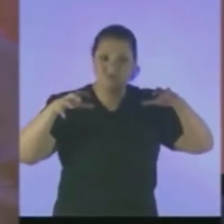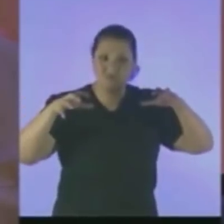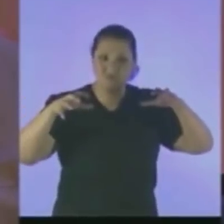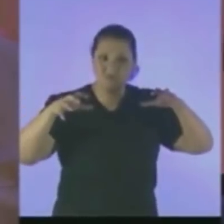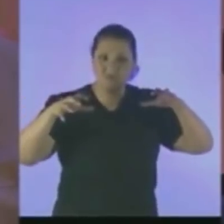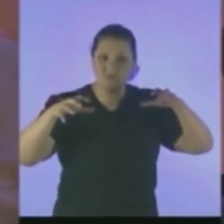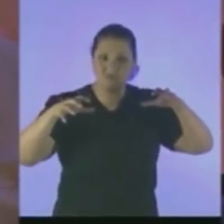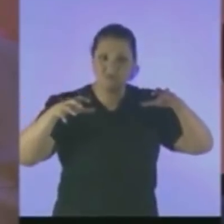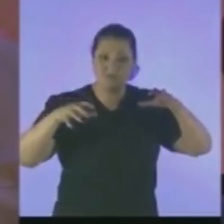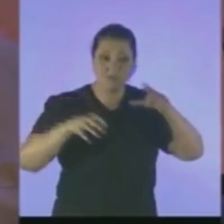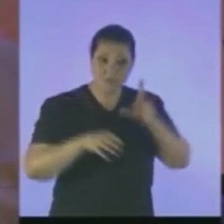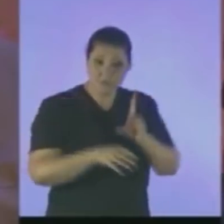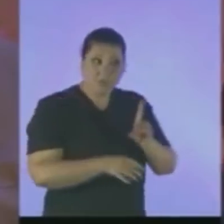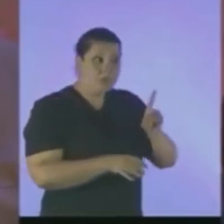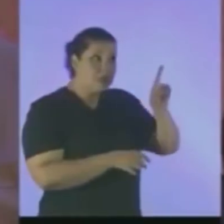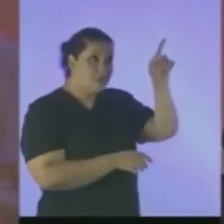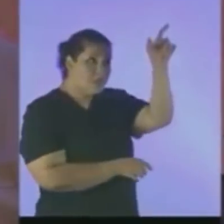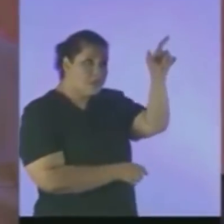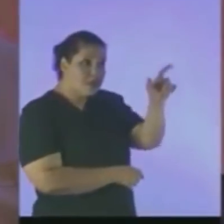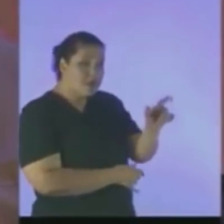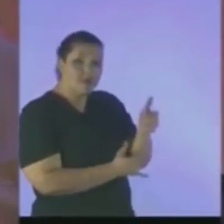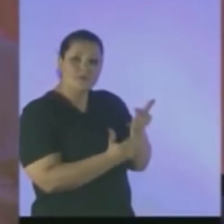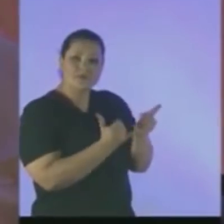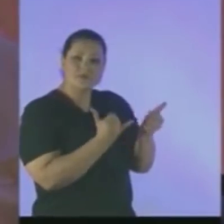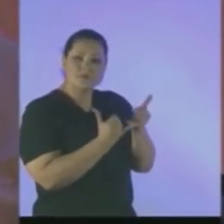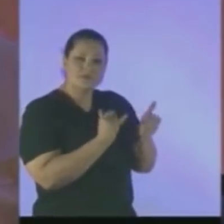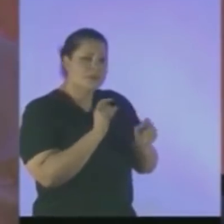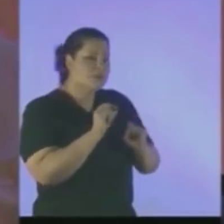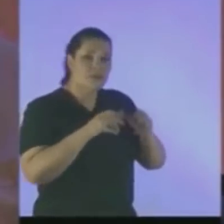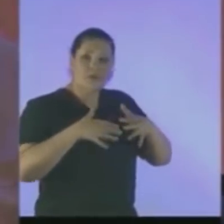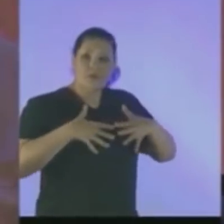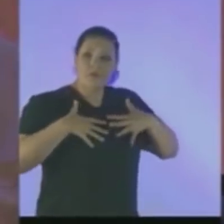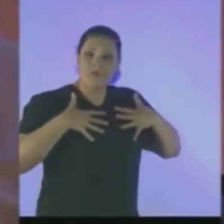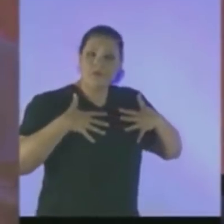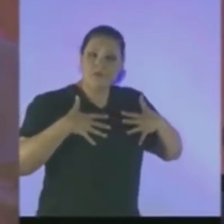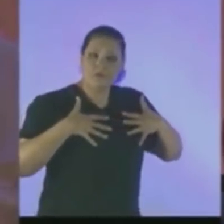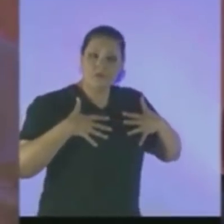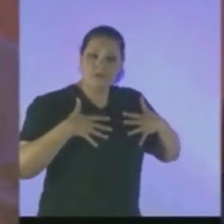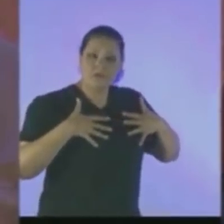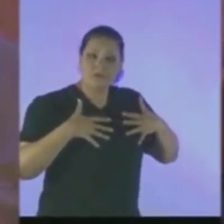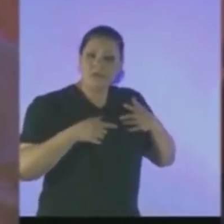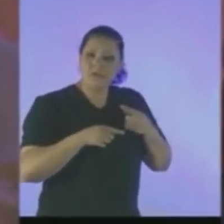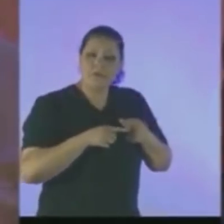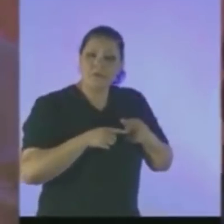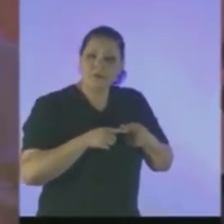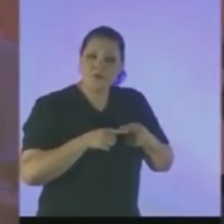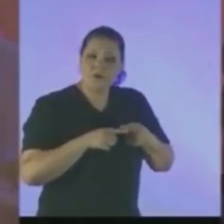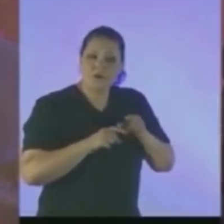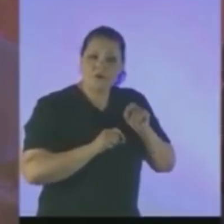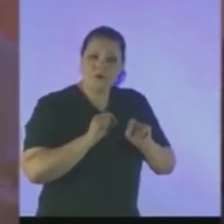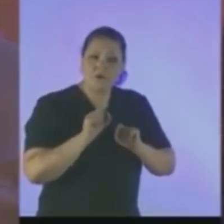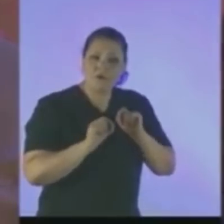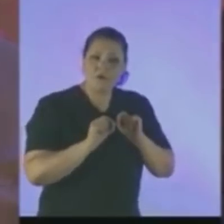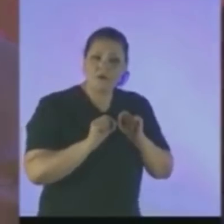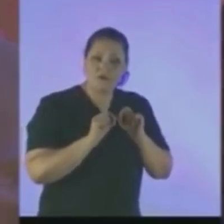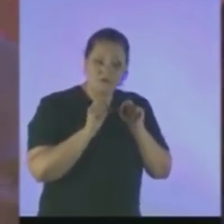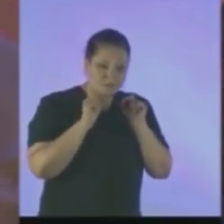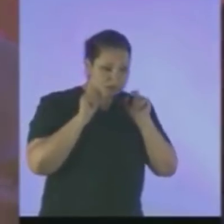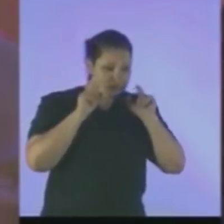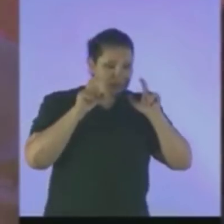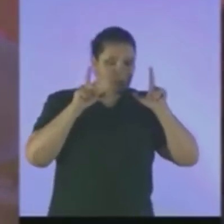divindade Pareceu ser dominada Por uma surpresa E erguendo o sobre o olho